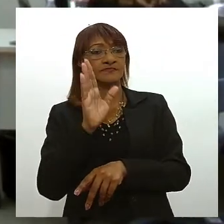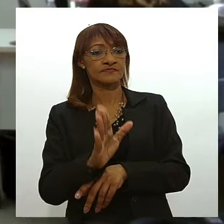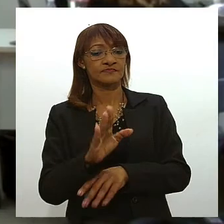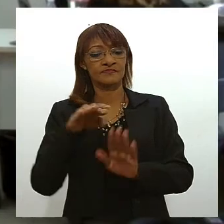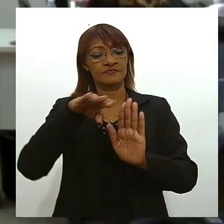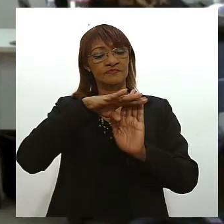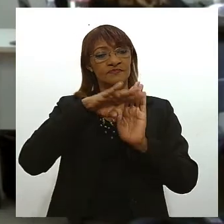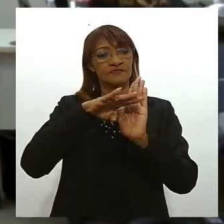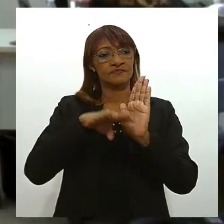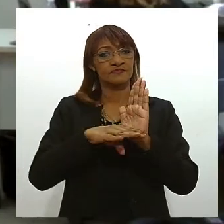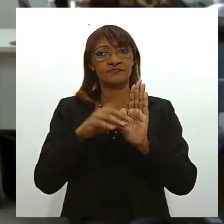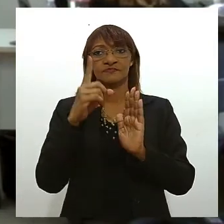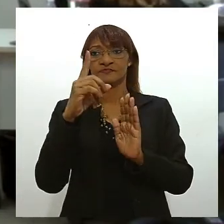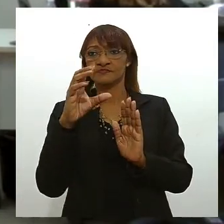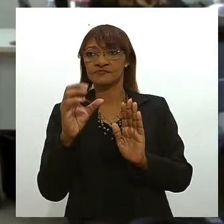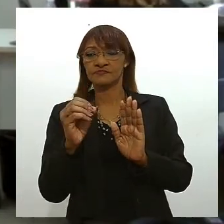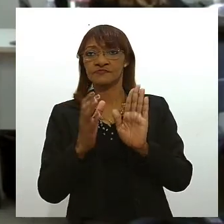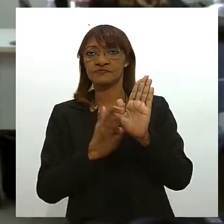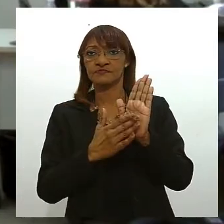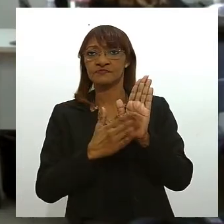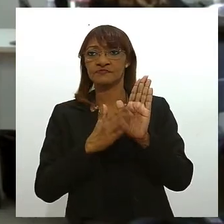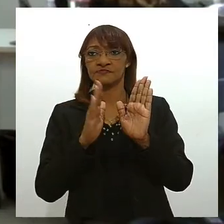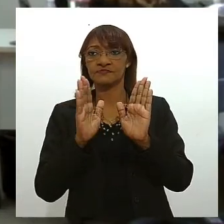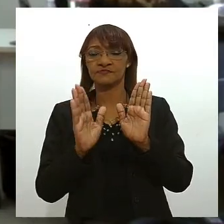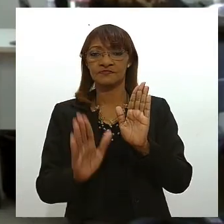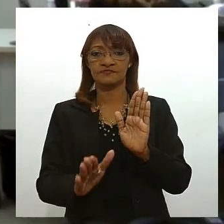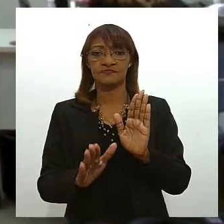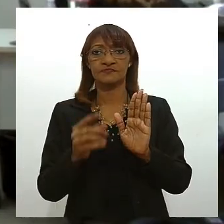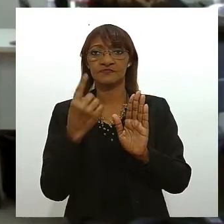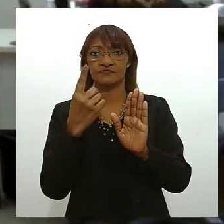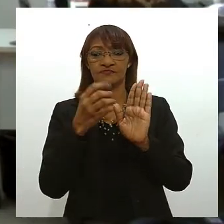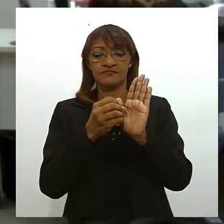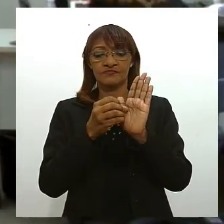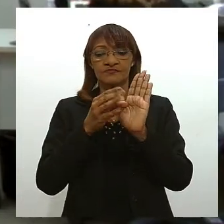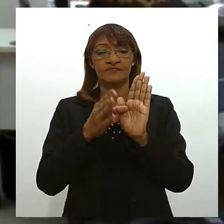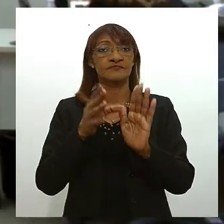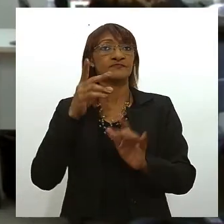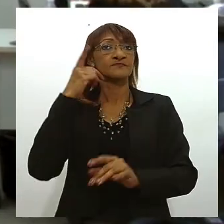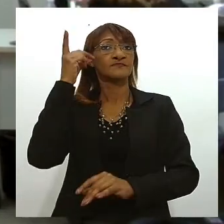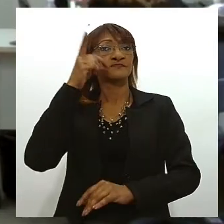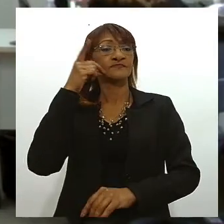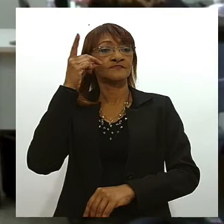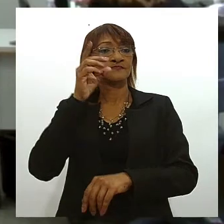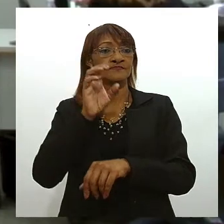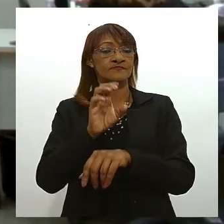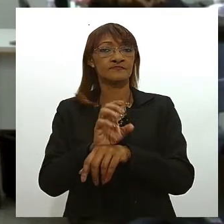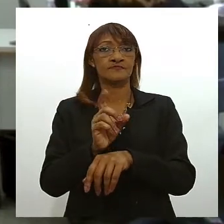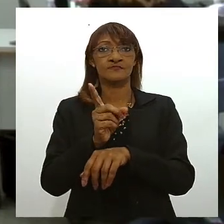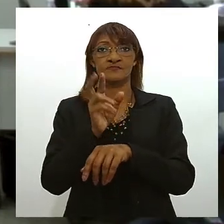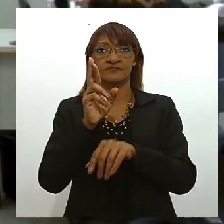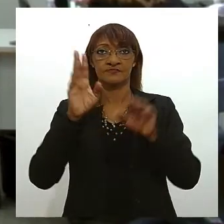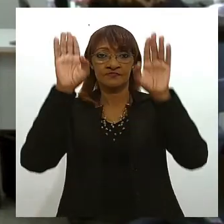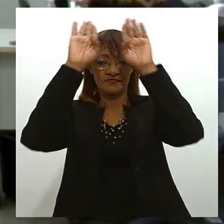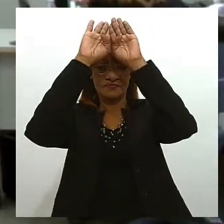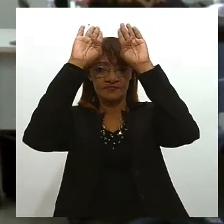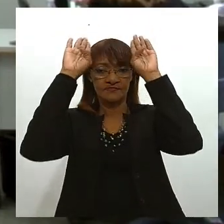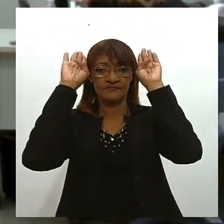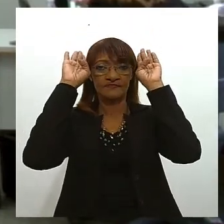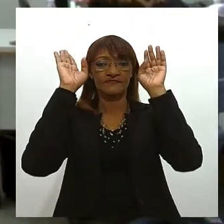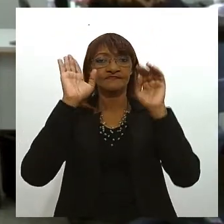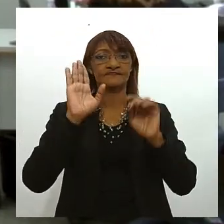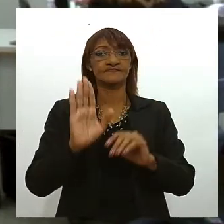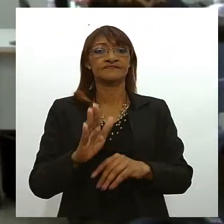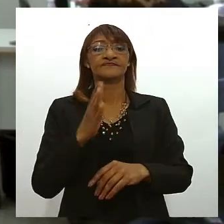de hoje temos 10 proposições entre elas uma indicação de autoria do deputado estadual doutor Samuel no texto ele